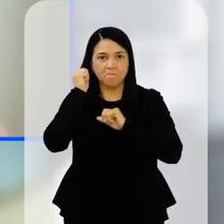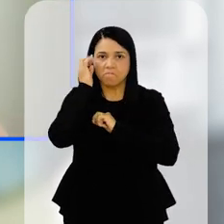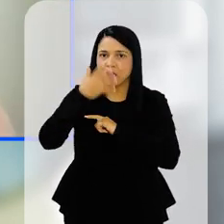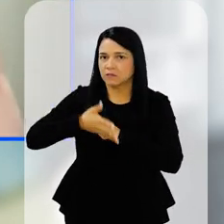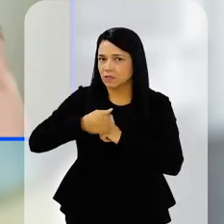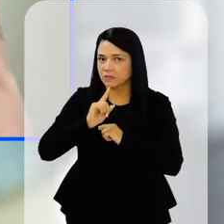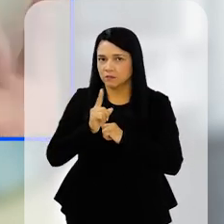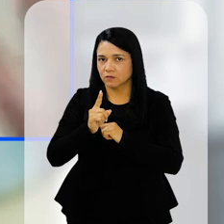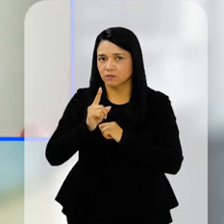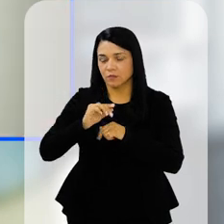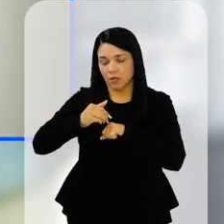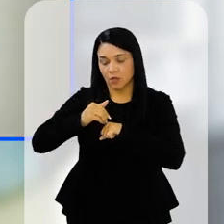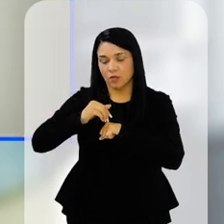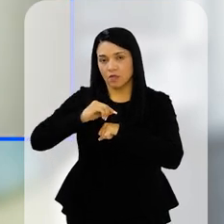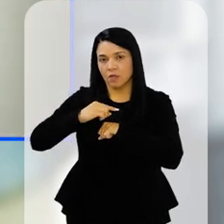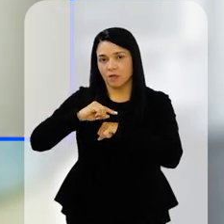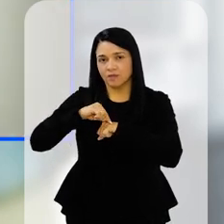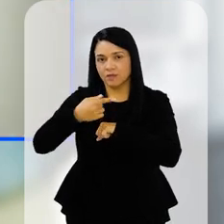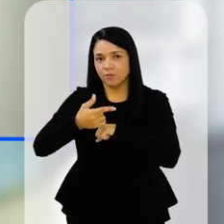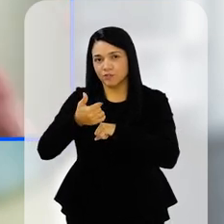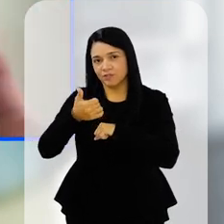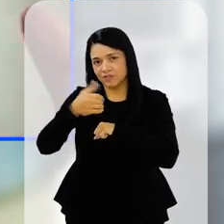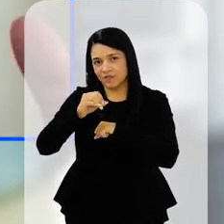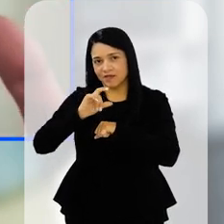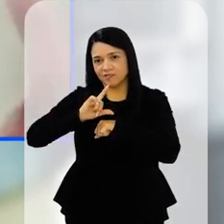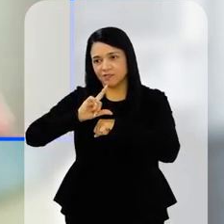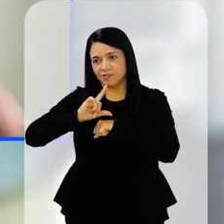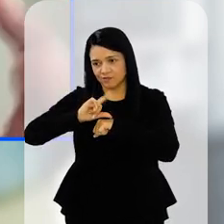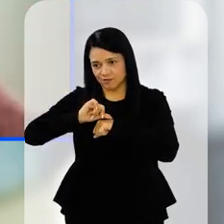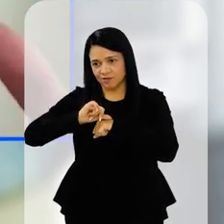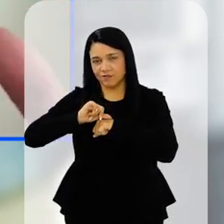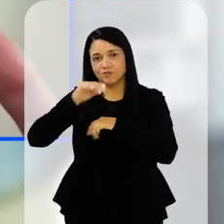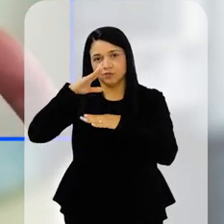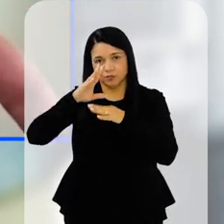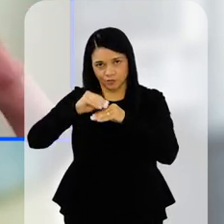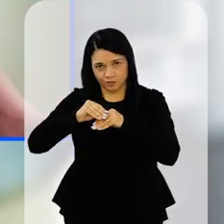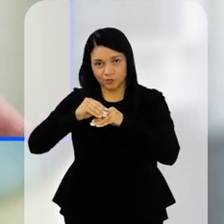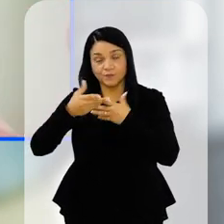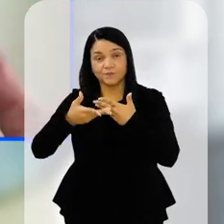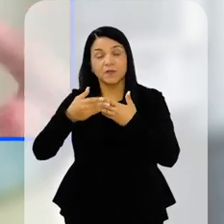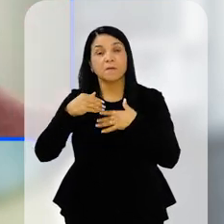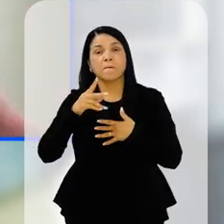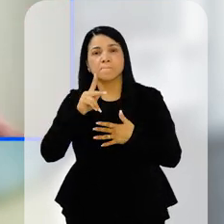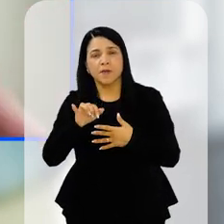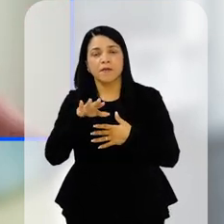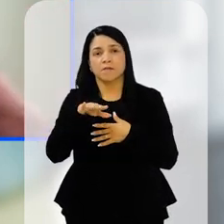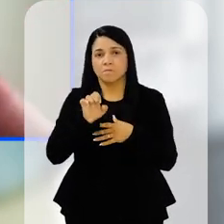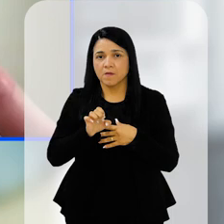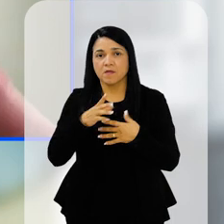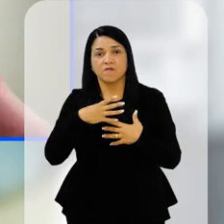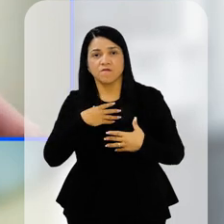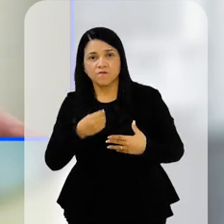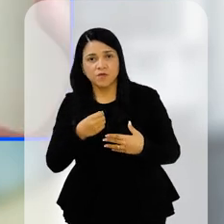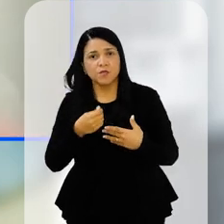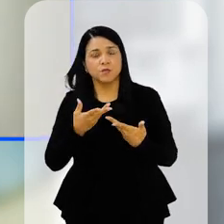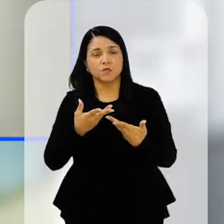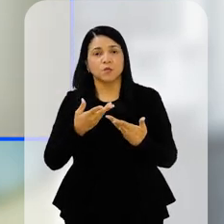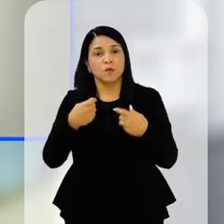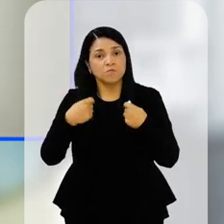telas até depois das dez da noite. Nem pais, nem mães, nem filhos, filhas deveriam estar nessa,